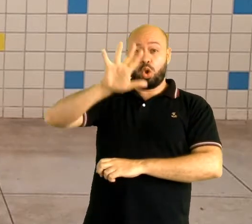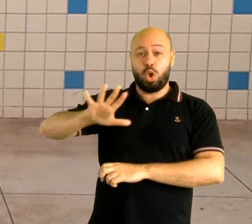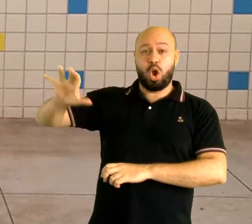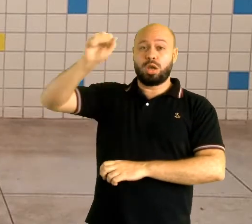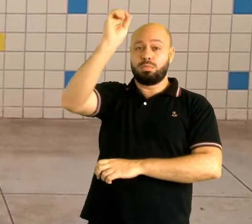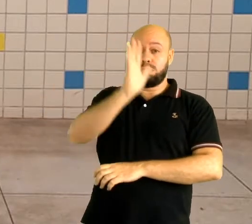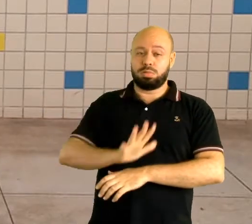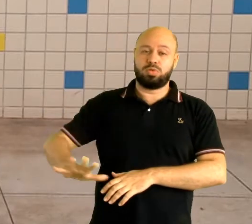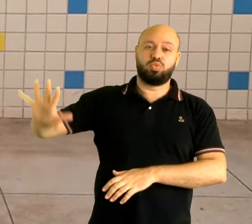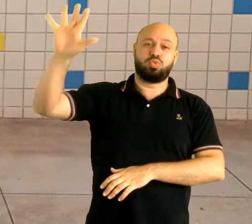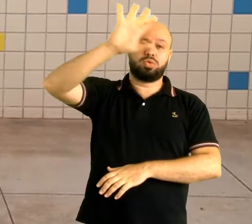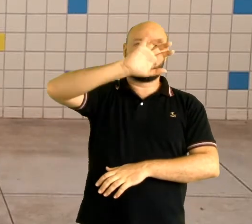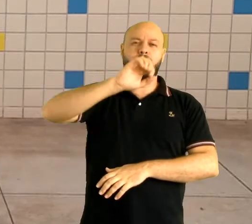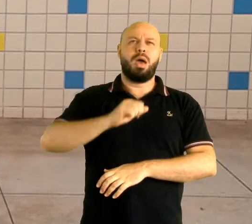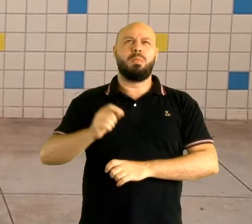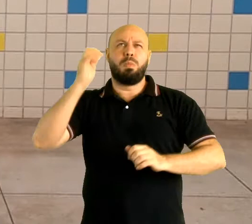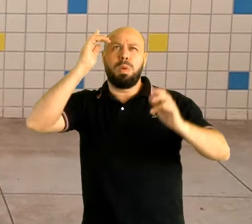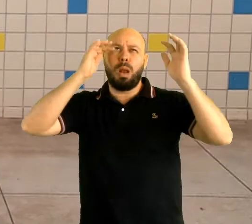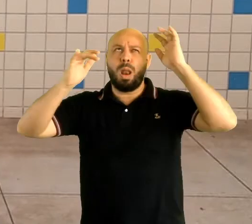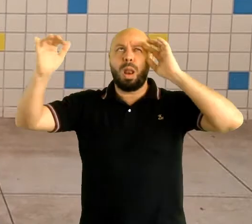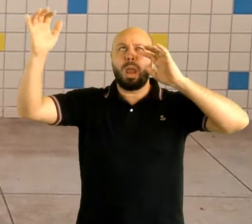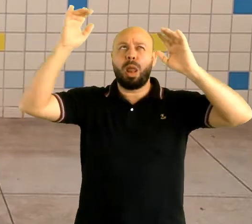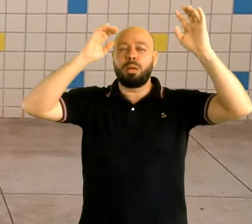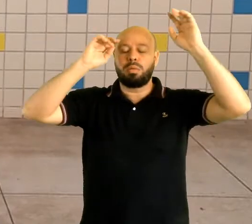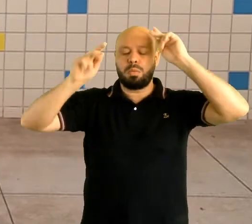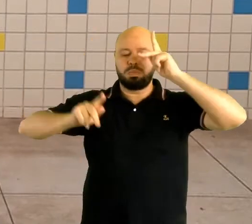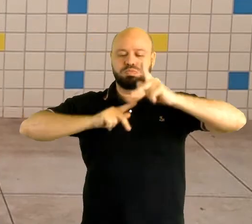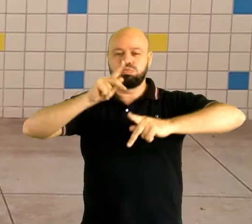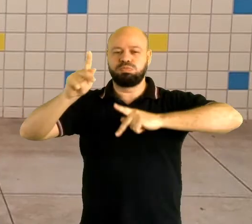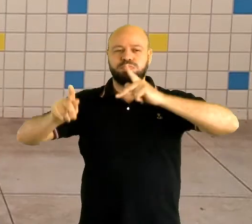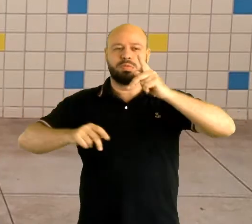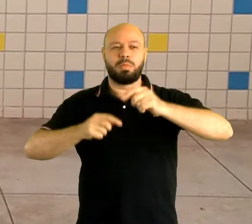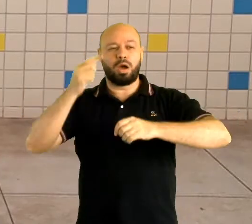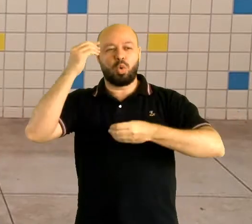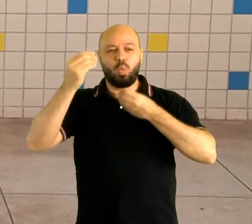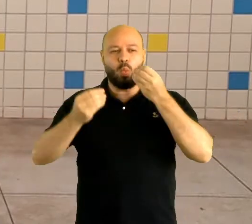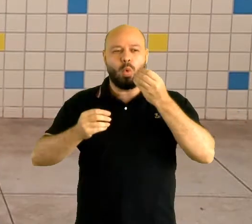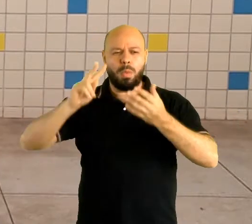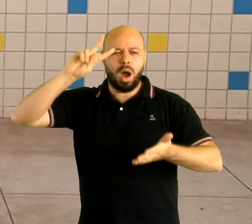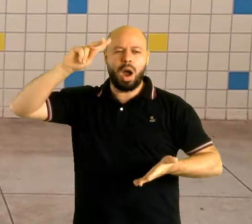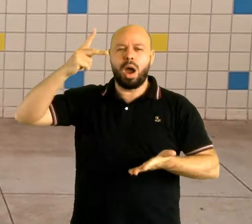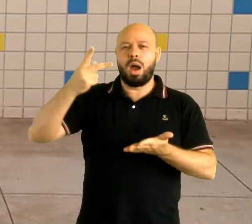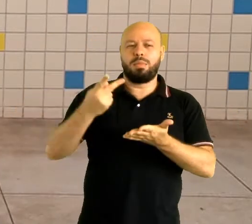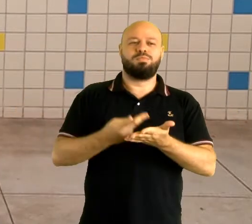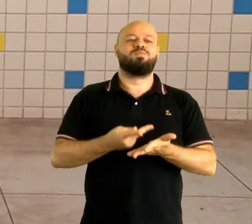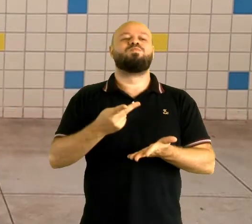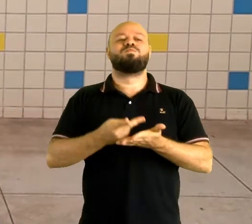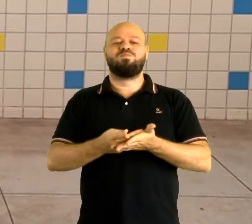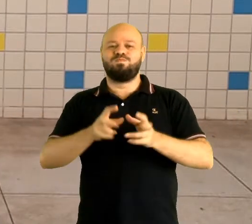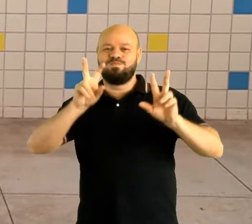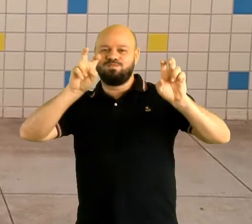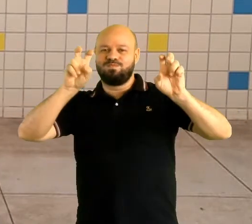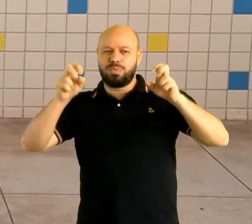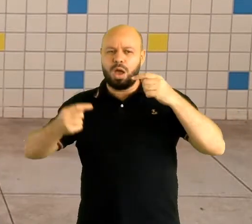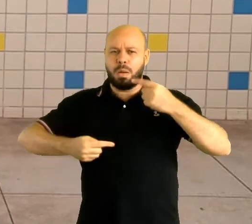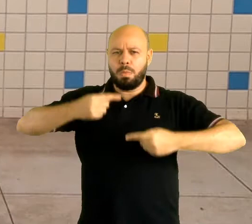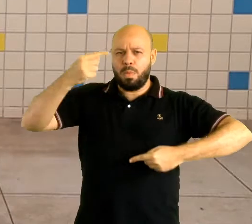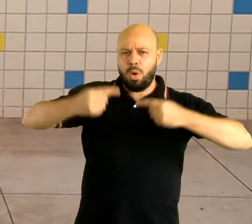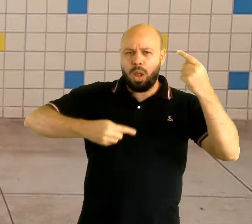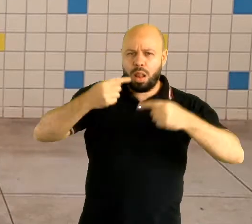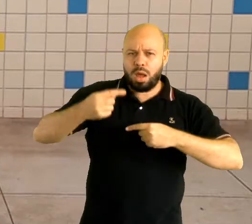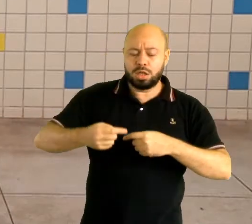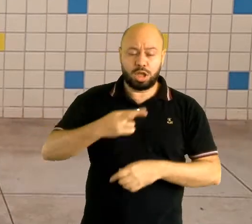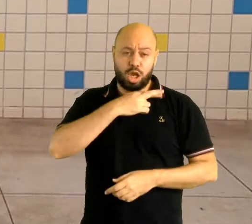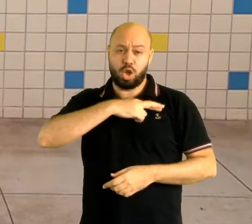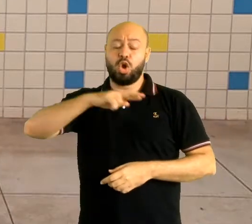retrata o rico imaginário da cultura popular a partir de temáticas religiosas, políticas e até populares.